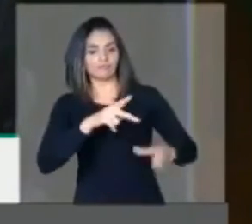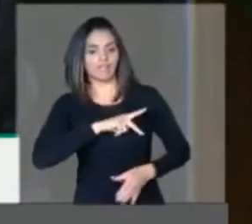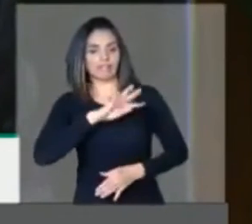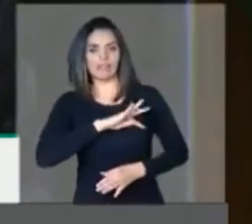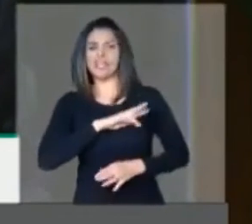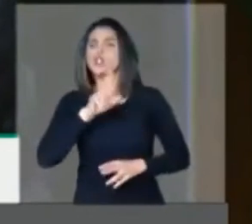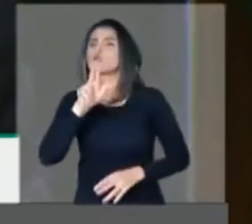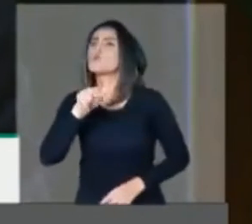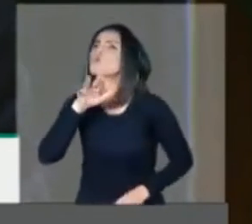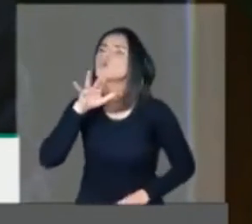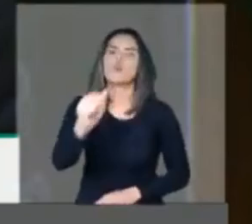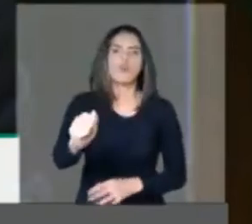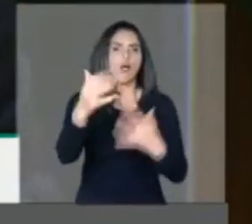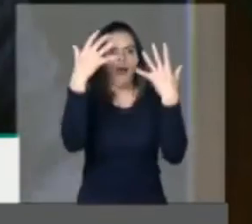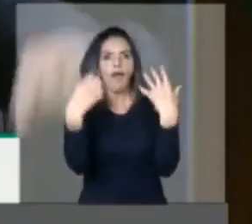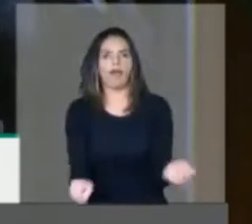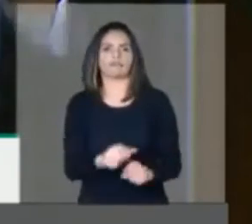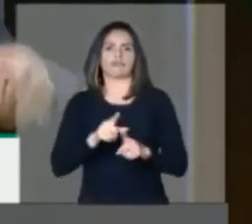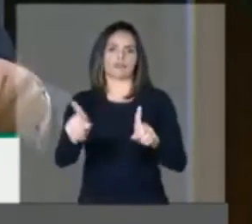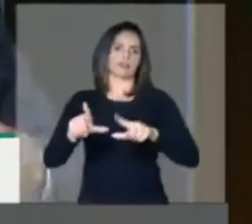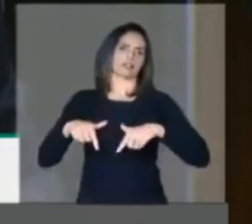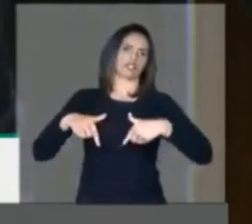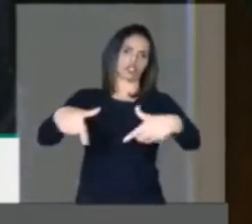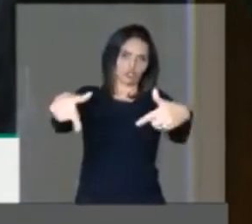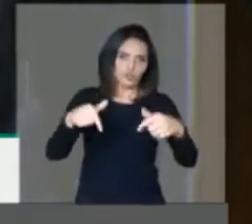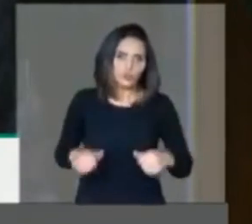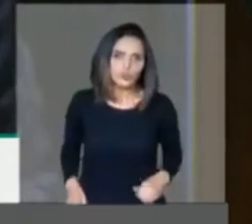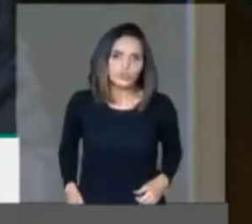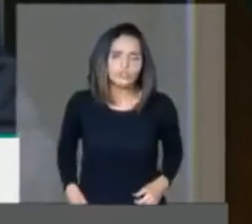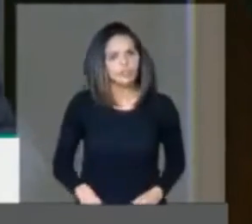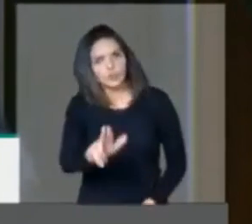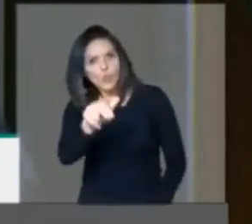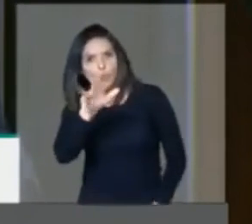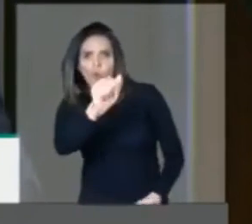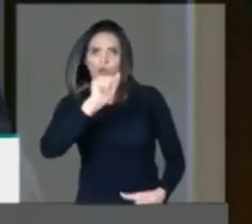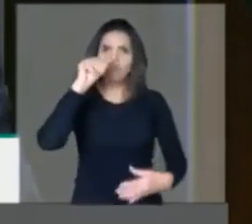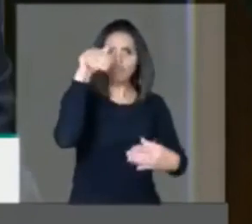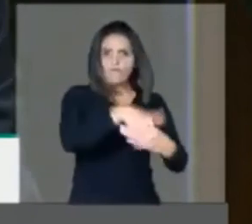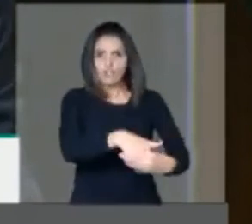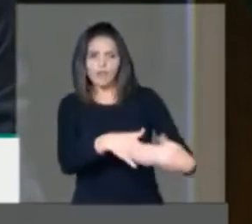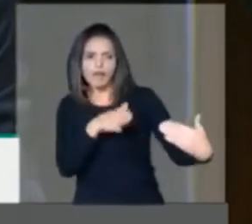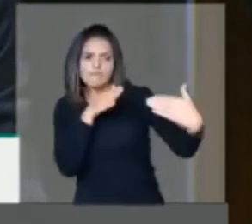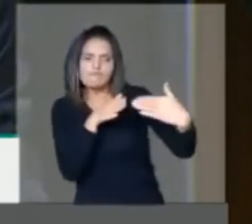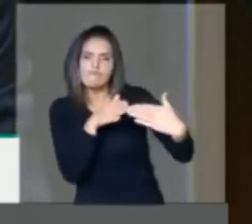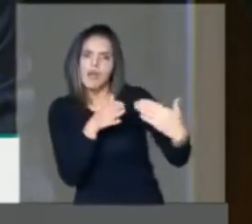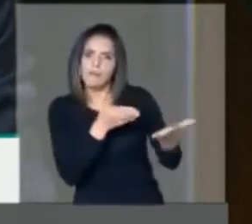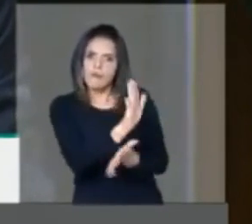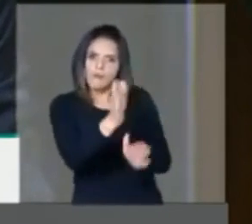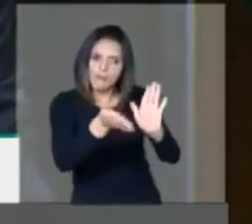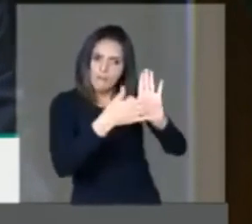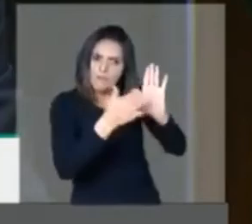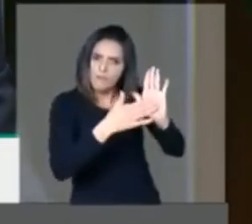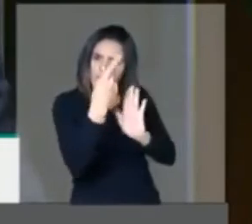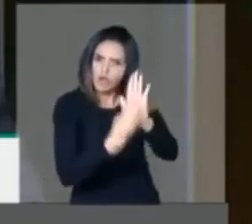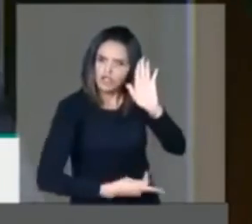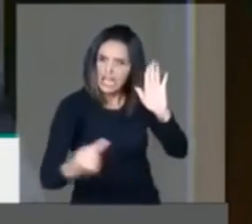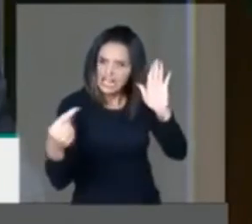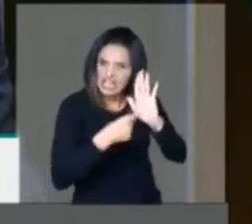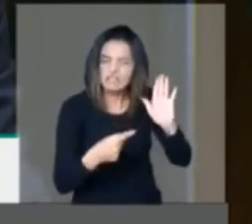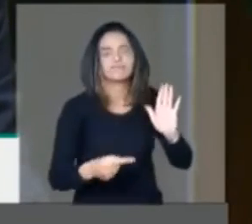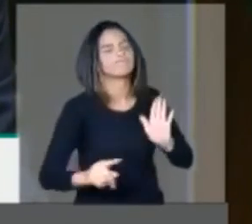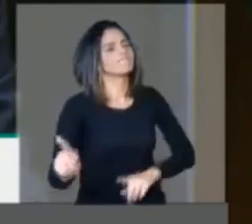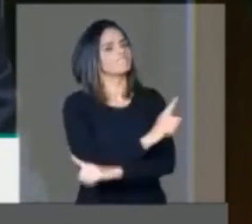concordar com esse tipo de atitude. Jamais iremos votar favorável a um projeto desses. Nós temos